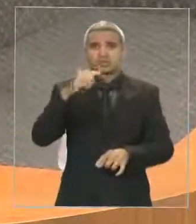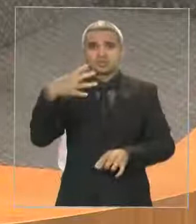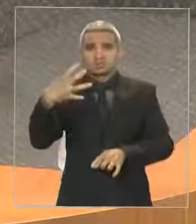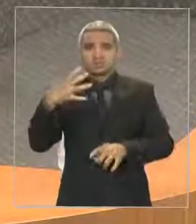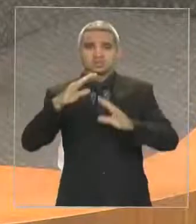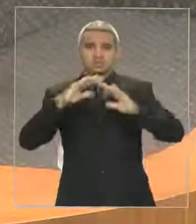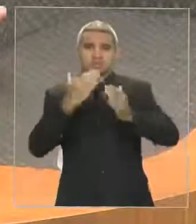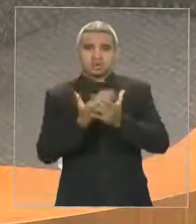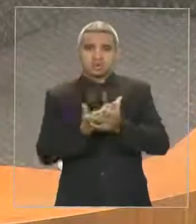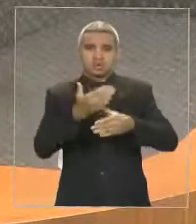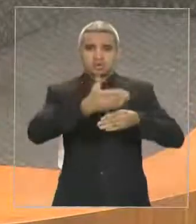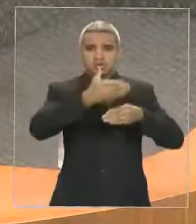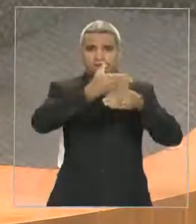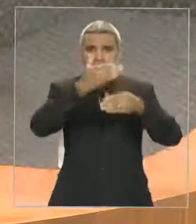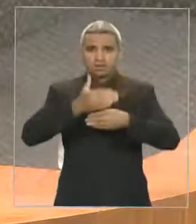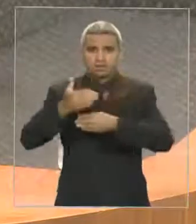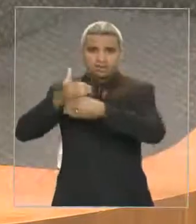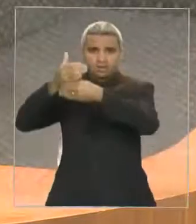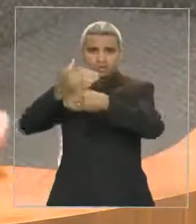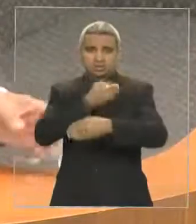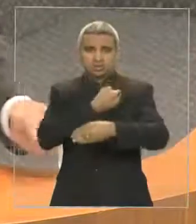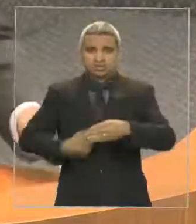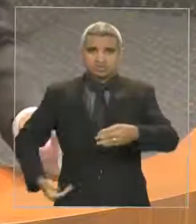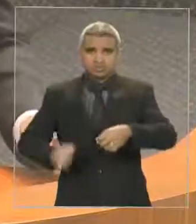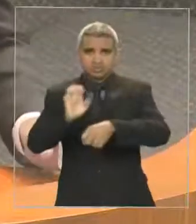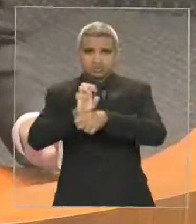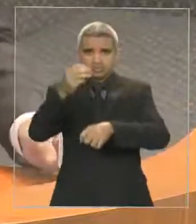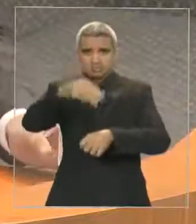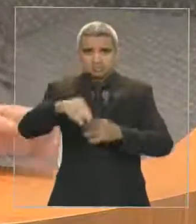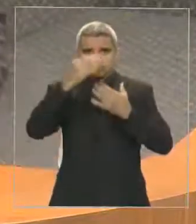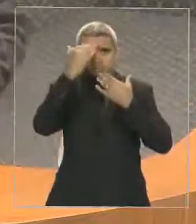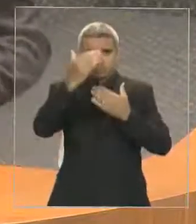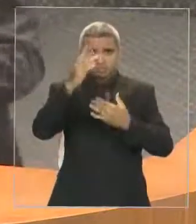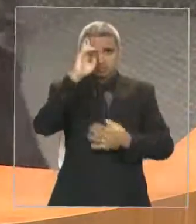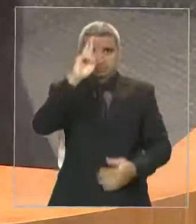construção ou em reforma pelo governo do Estado do Maranhão. Muito obrigado, senhor presidente. como vou é Obrigado.